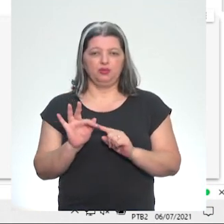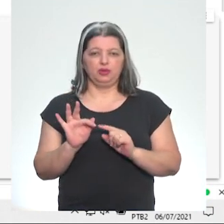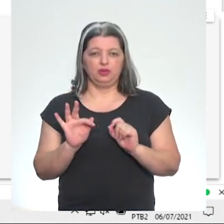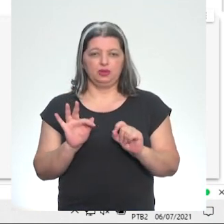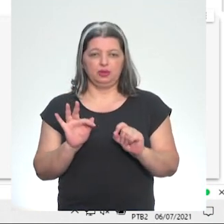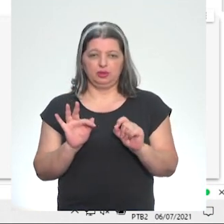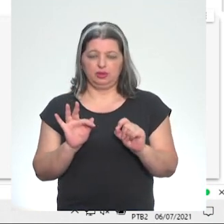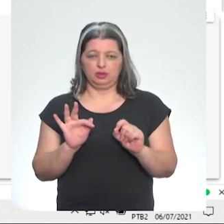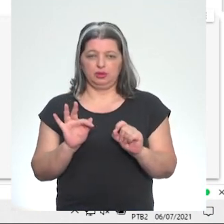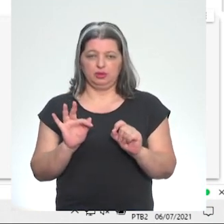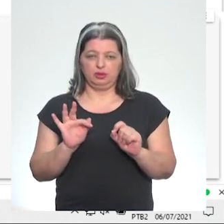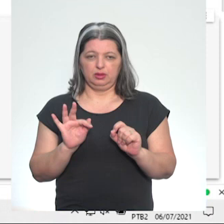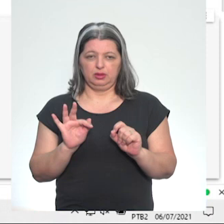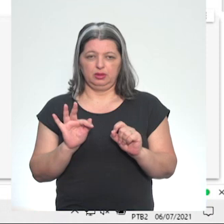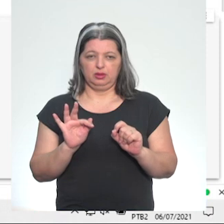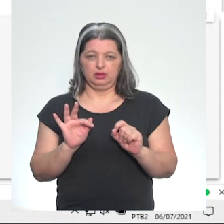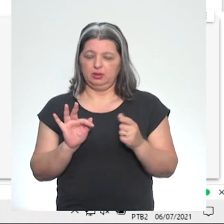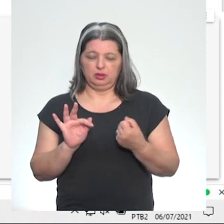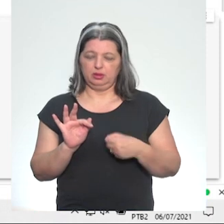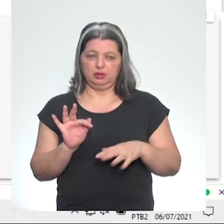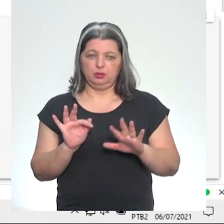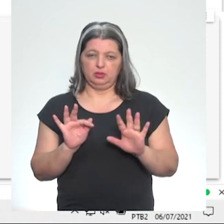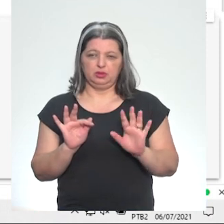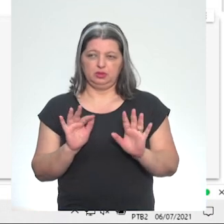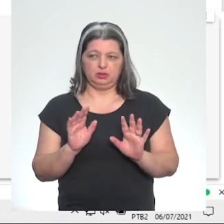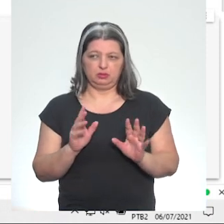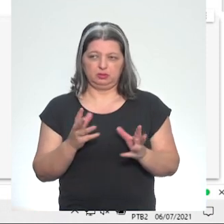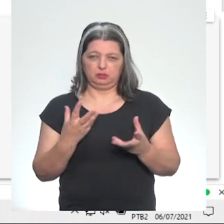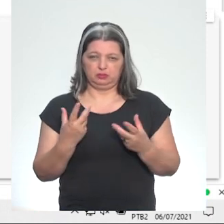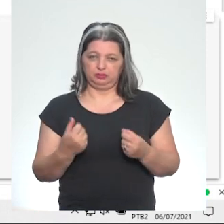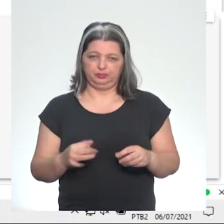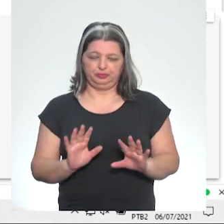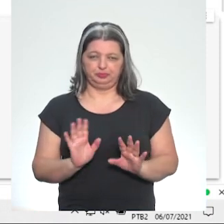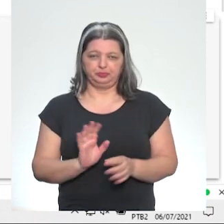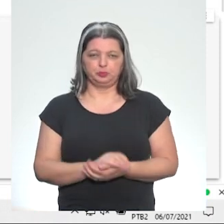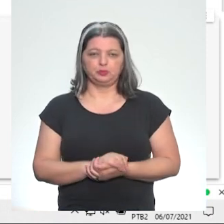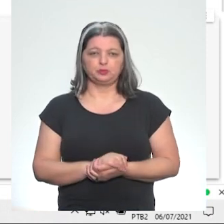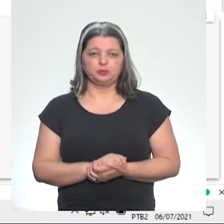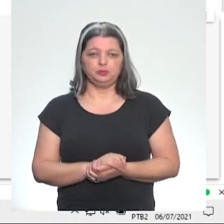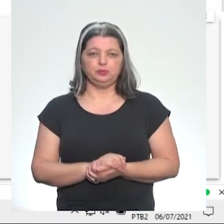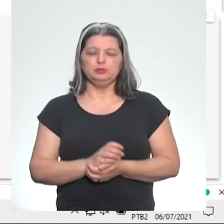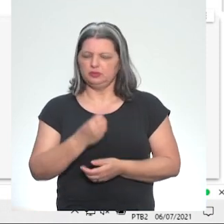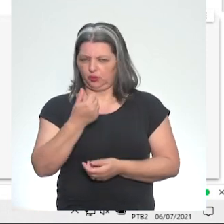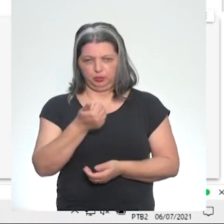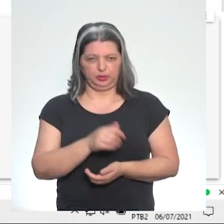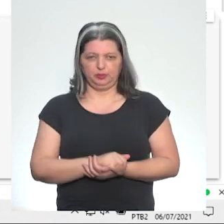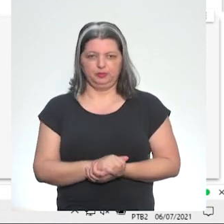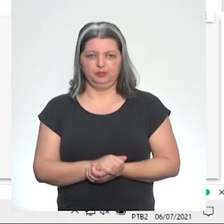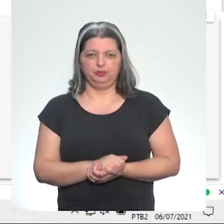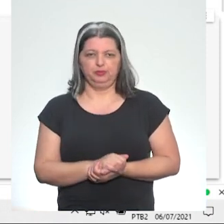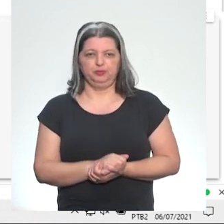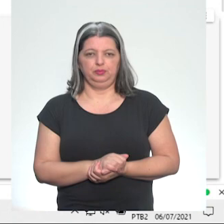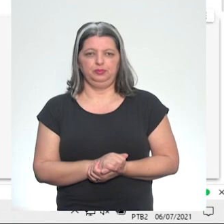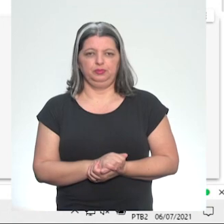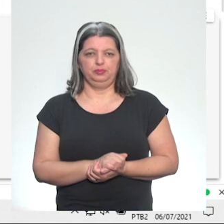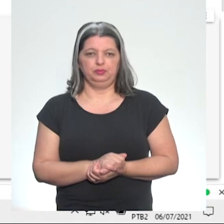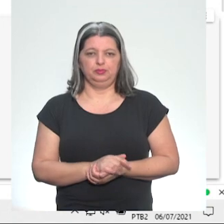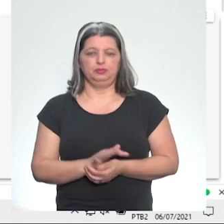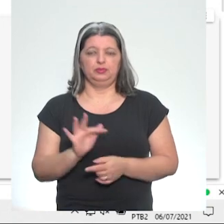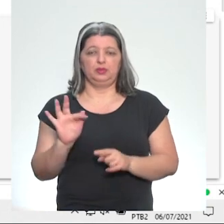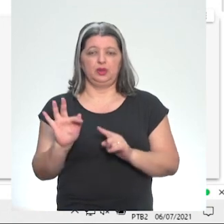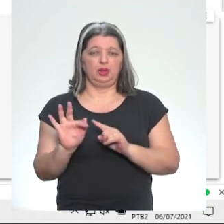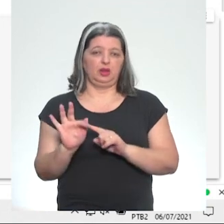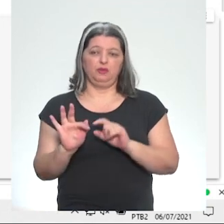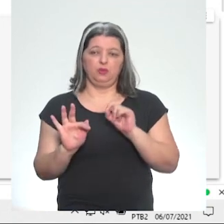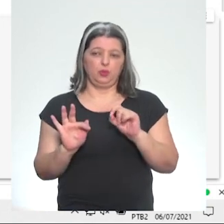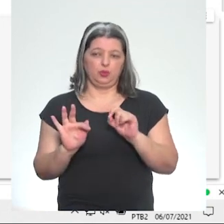lembra, você não precisa absorver isso, que é impossível, né? Está tudo bem, está tudo bem. Fechou. Então, o F é uma função,